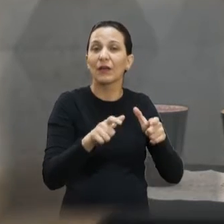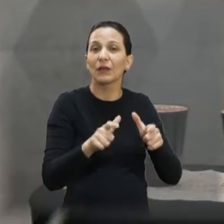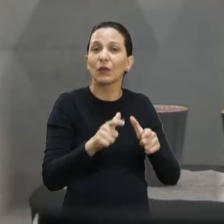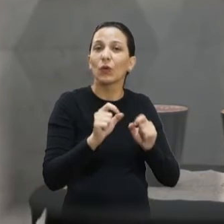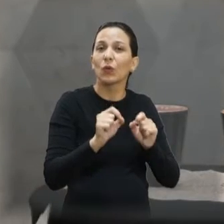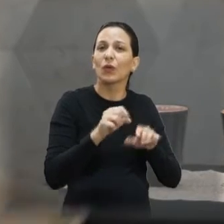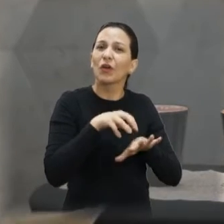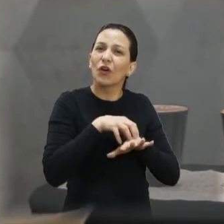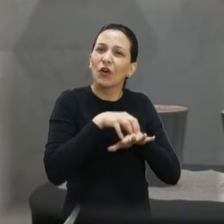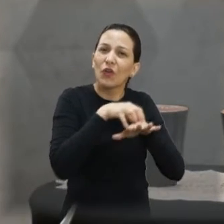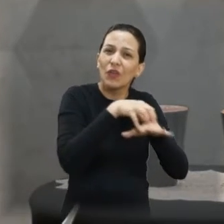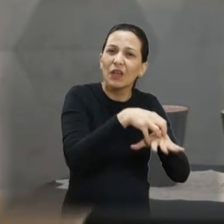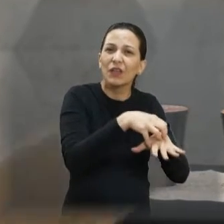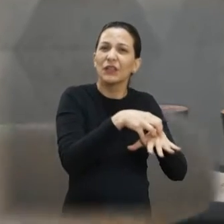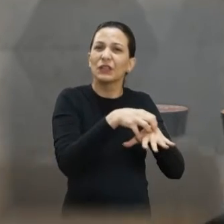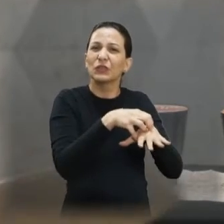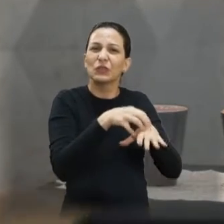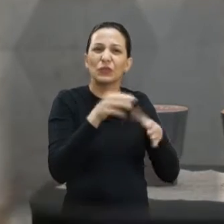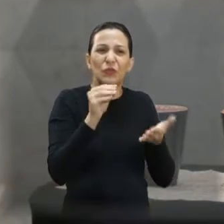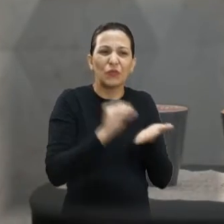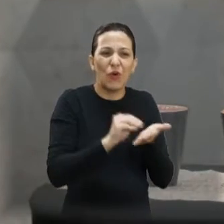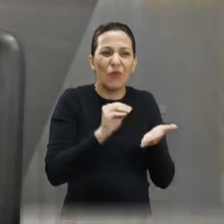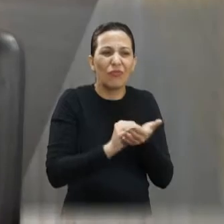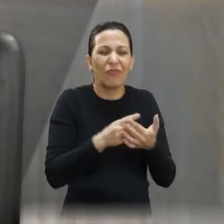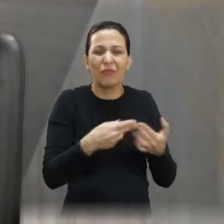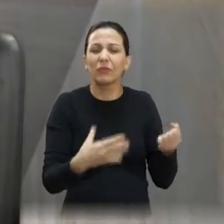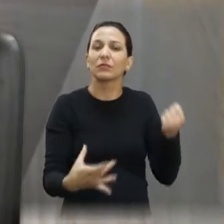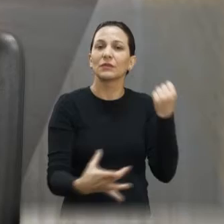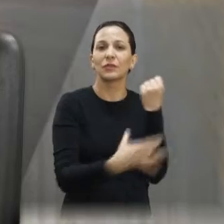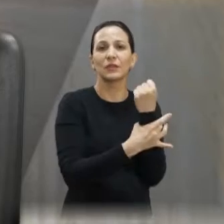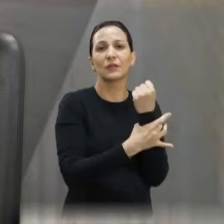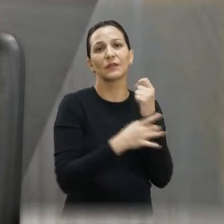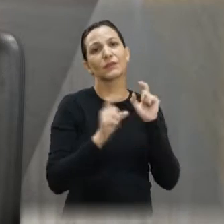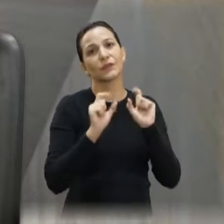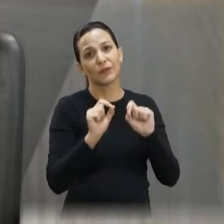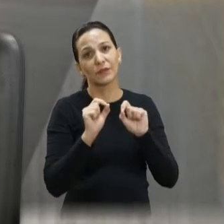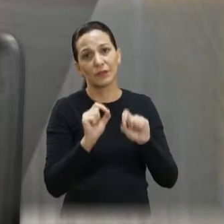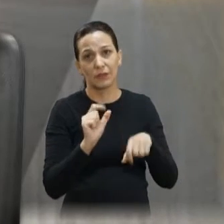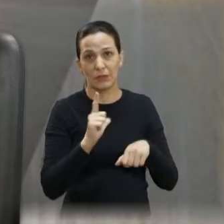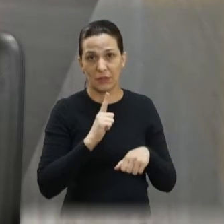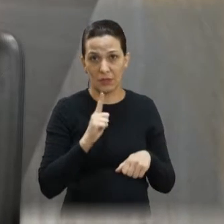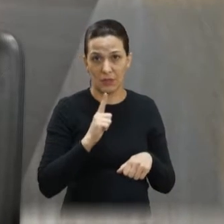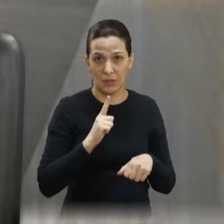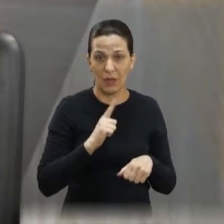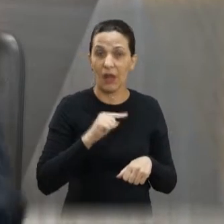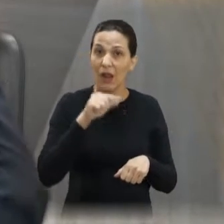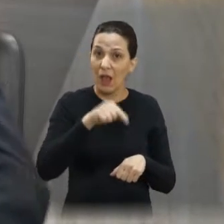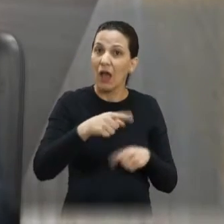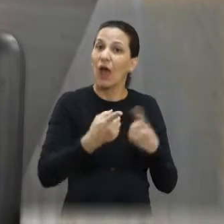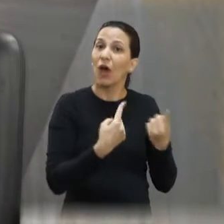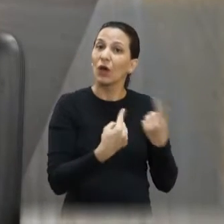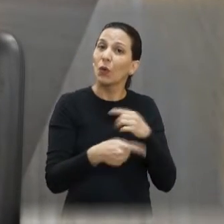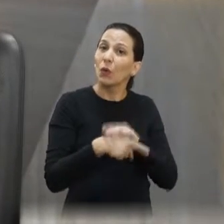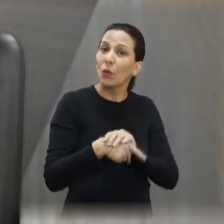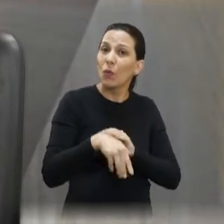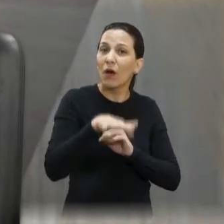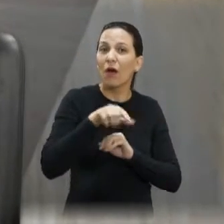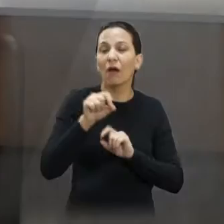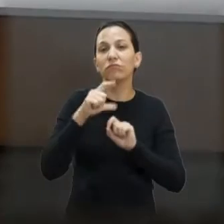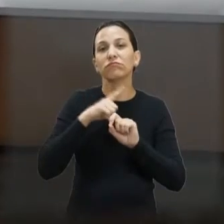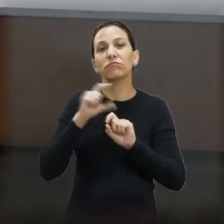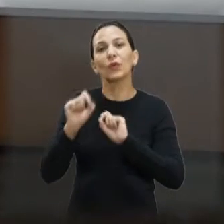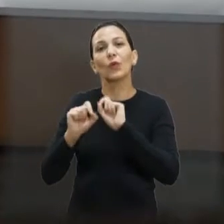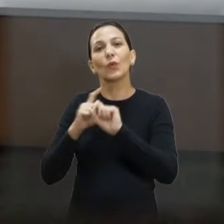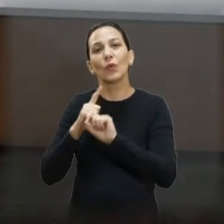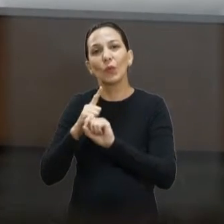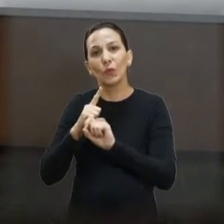Tráfico de veículos, falta de sinalização, segurança também. Segurança também. Realmente aquela Avenida Joaquim Vieira dos Santos é aquela que corta o Parque Gramado todinha,